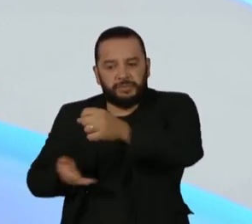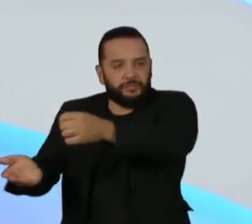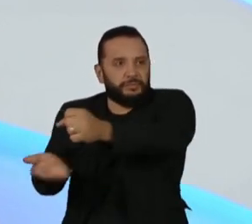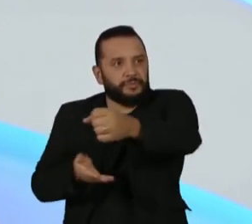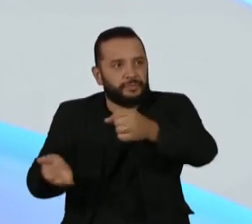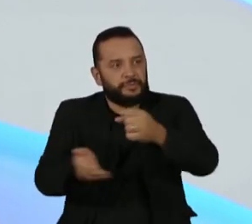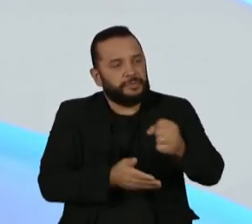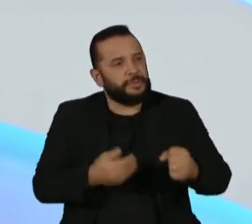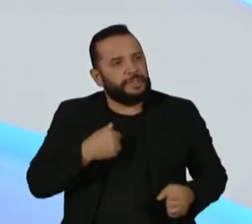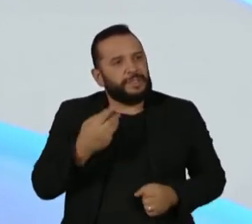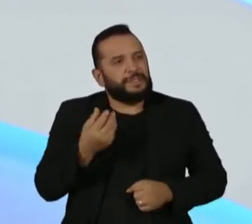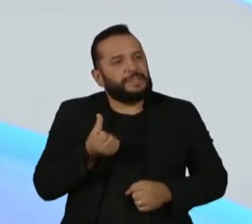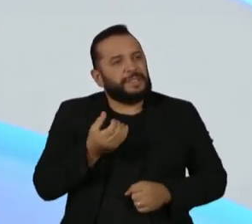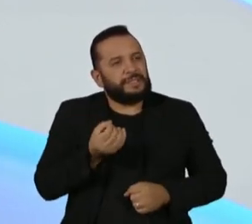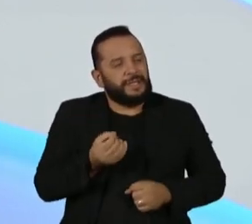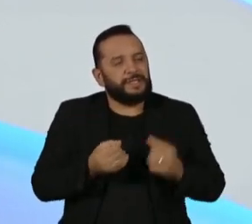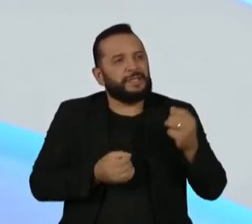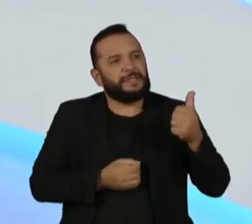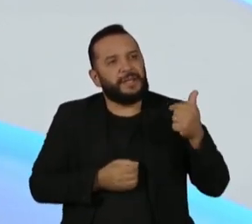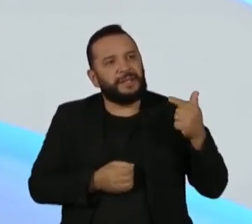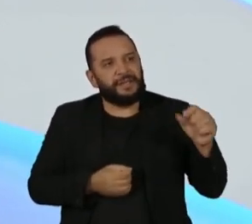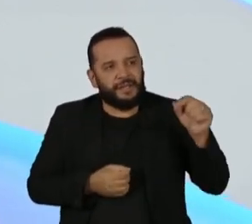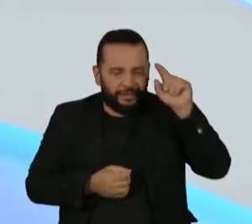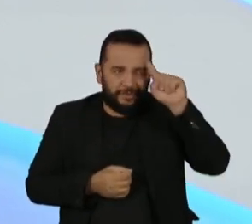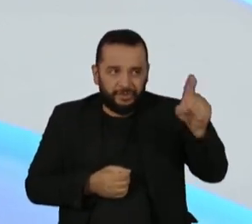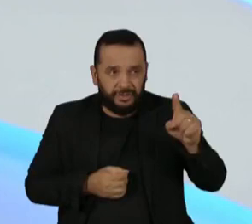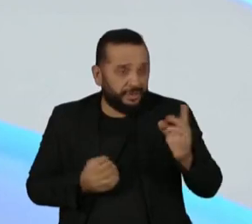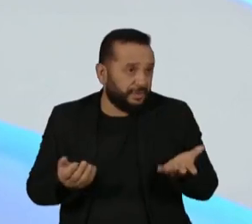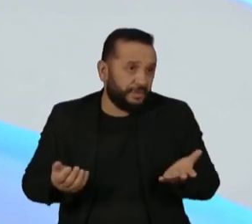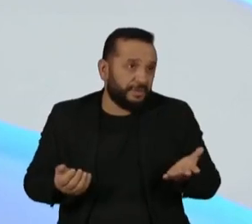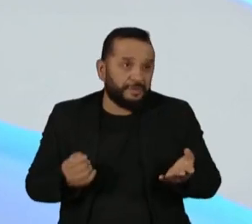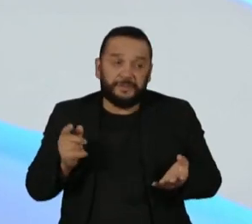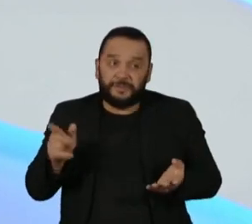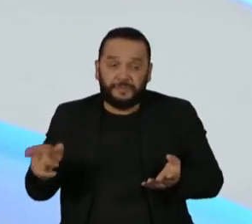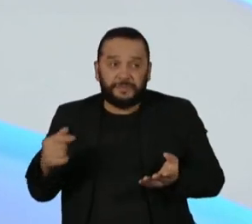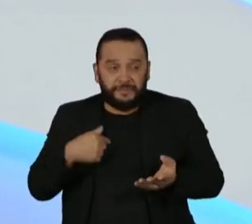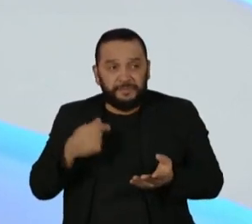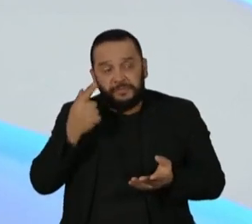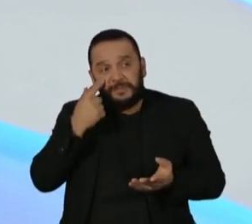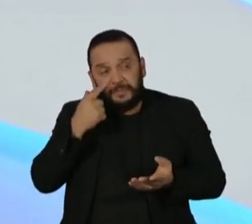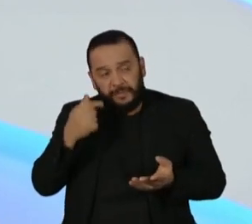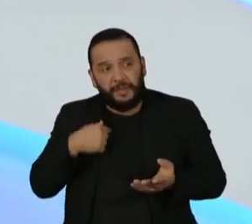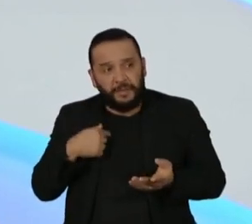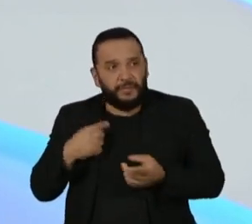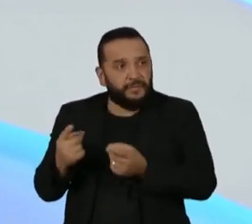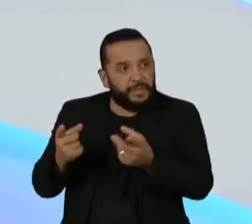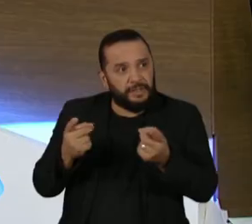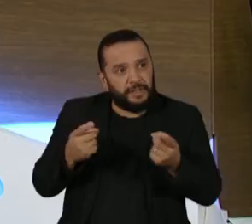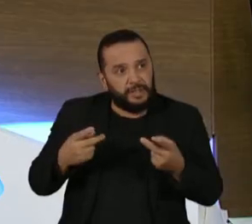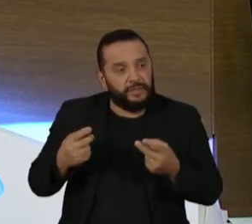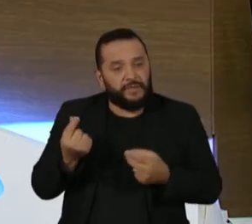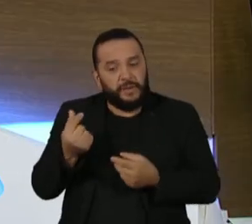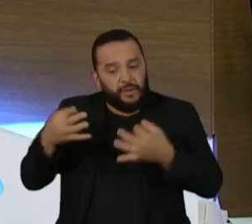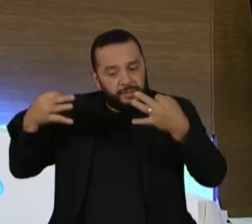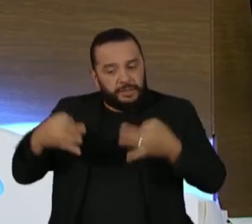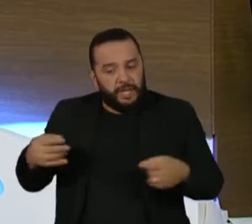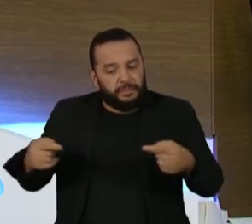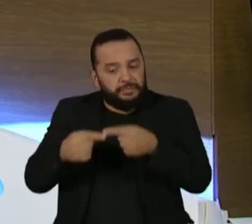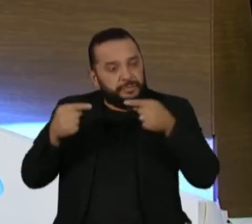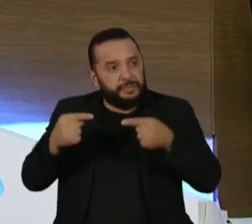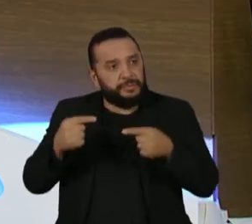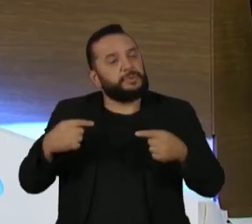60 dias e não há perspectiva tão logo de melhorar os preços e chegar a nível de preço mínimo. Por isso, é preciso que tenhamos